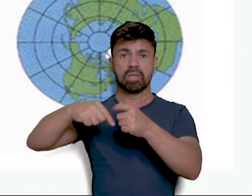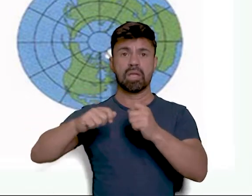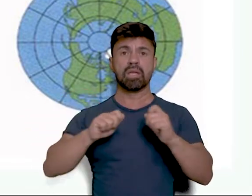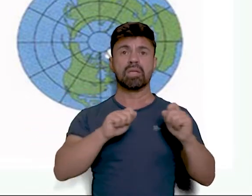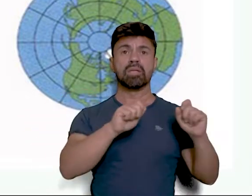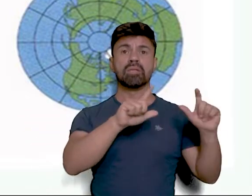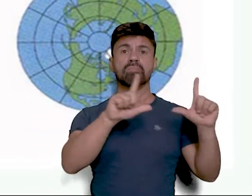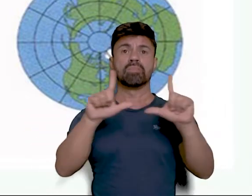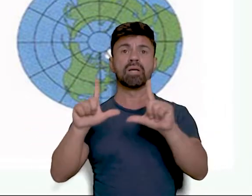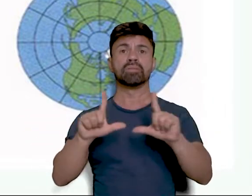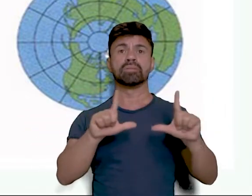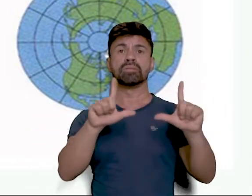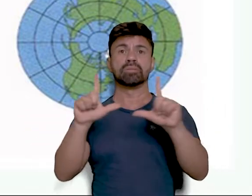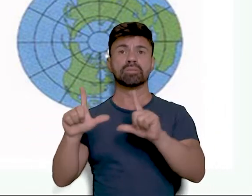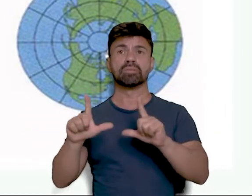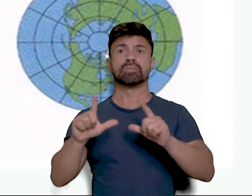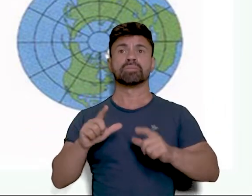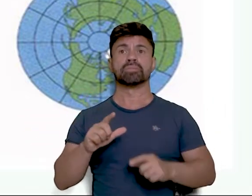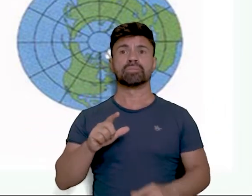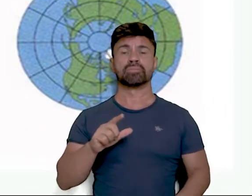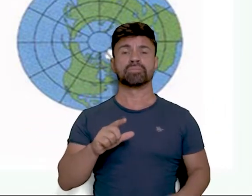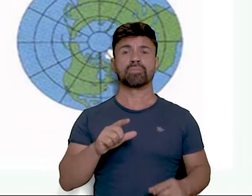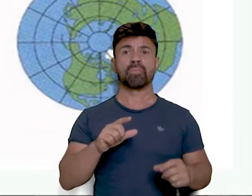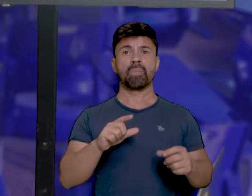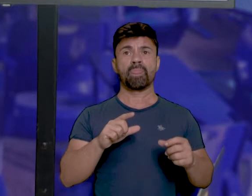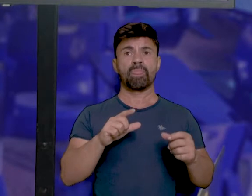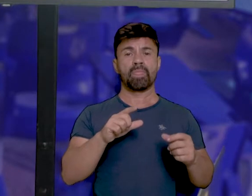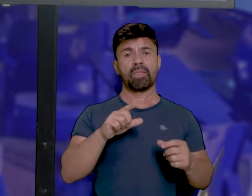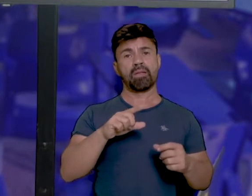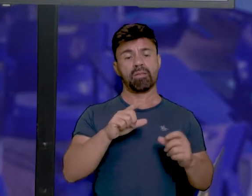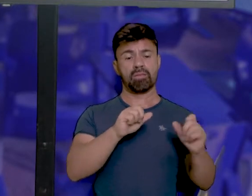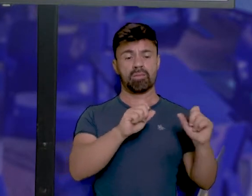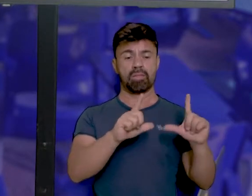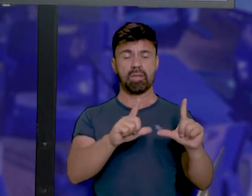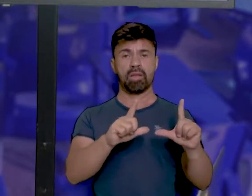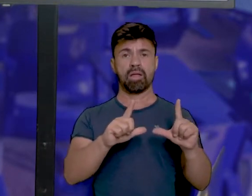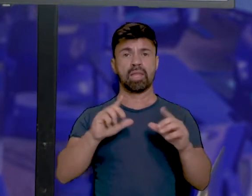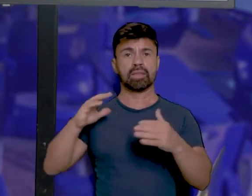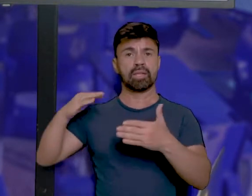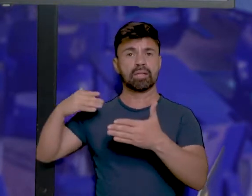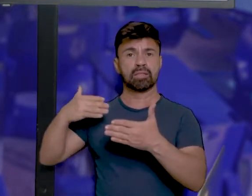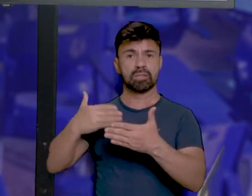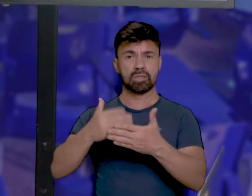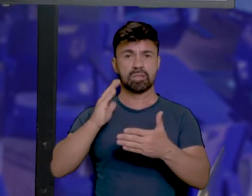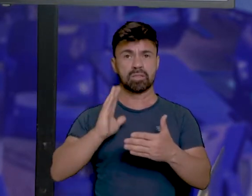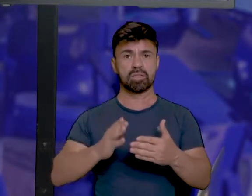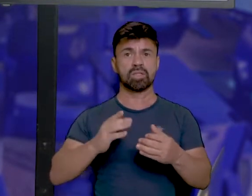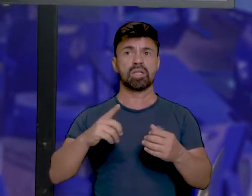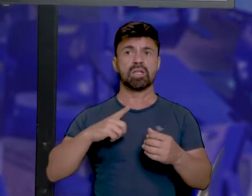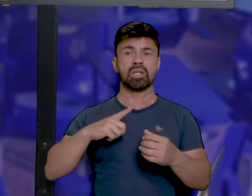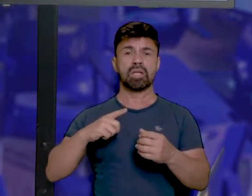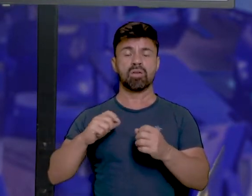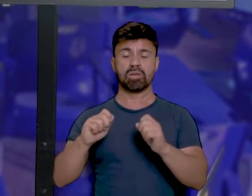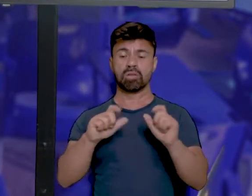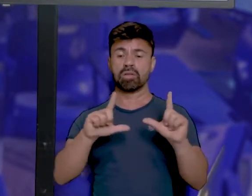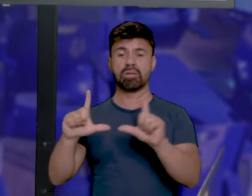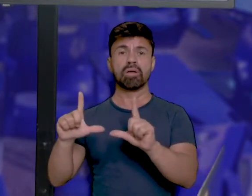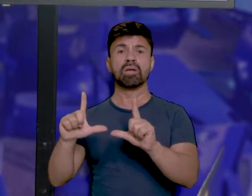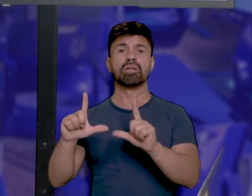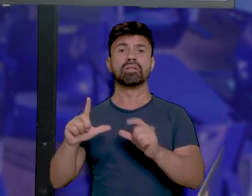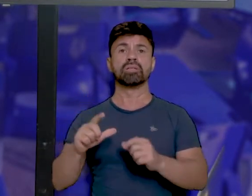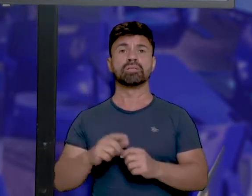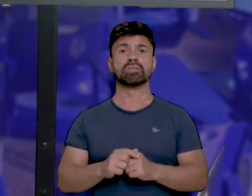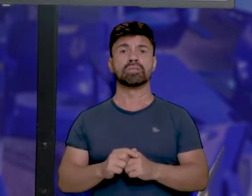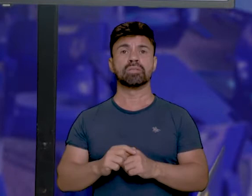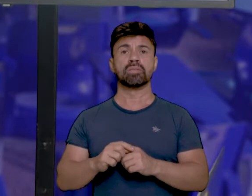e projeções reto, forma de mercado, a tradicional aqui linha reta. essa outra imagem, que é